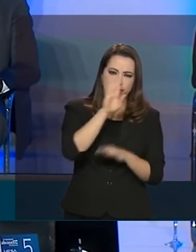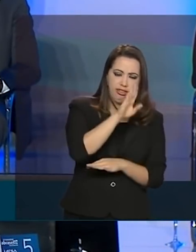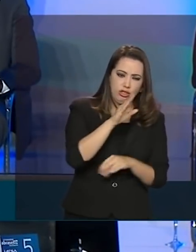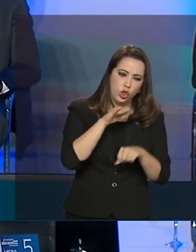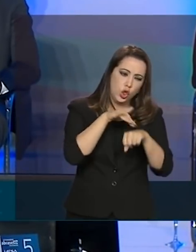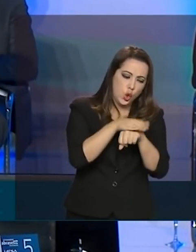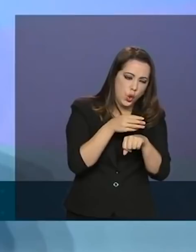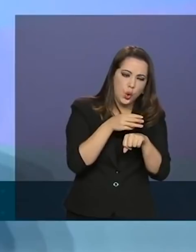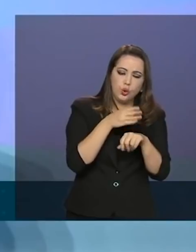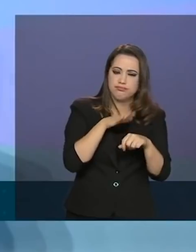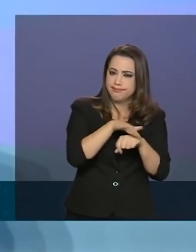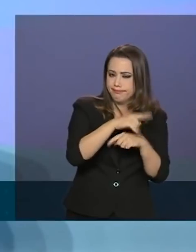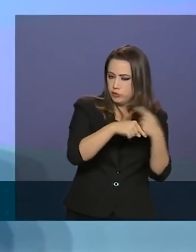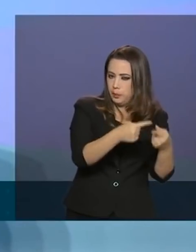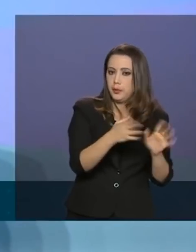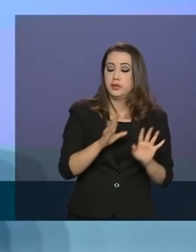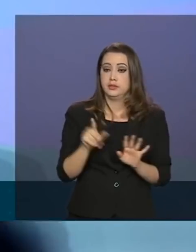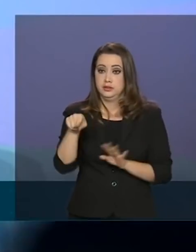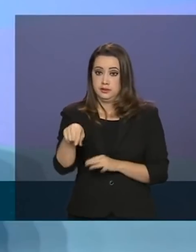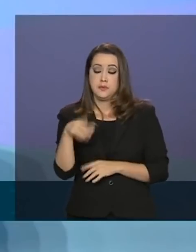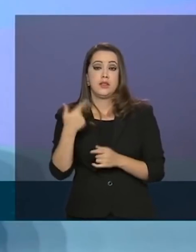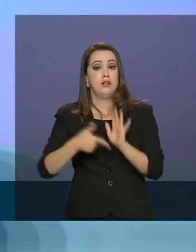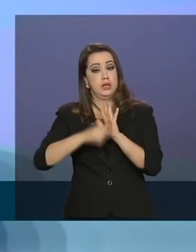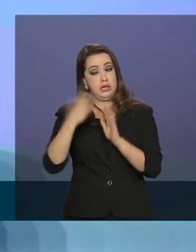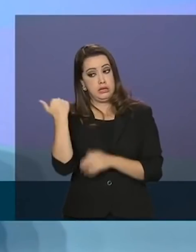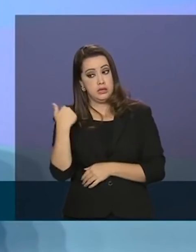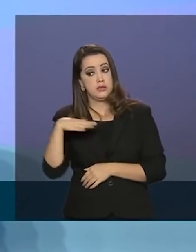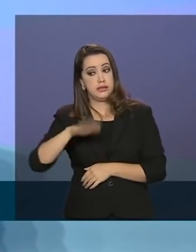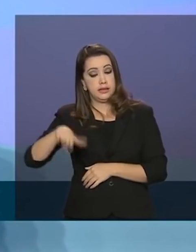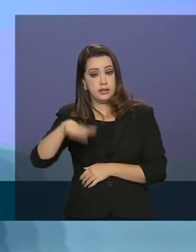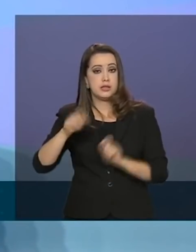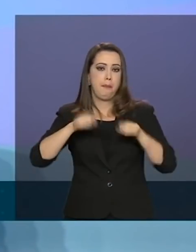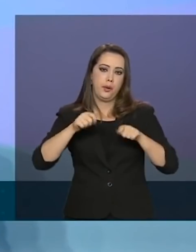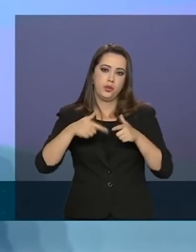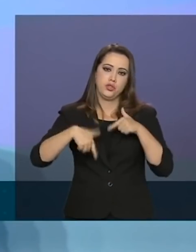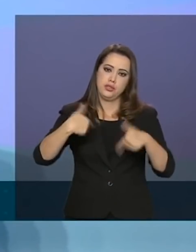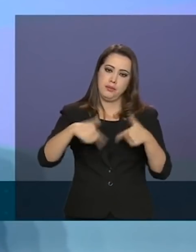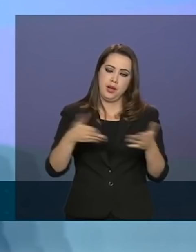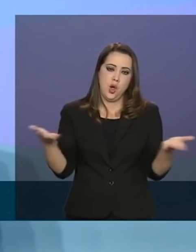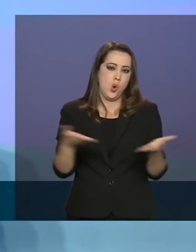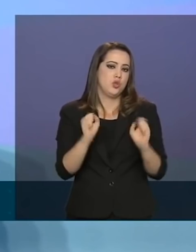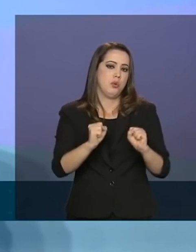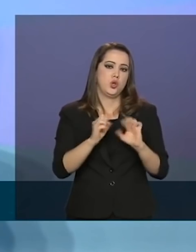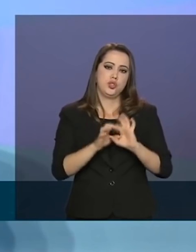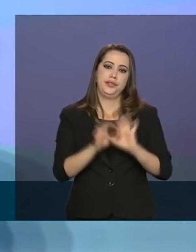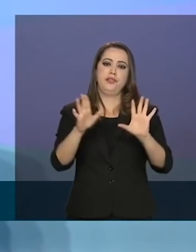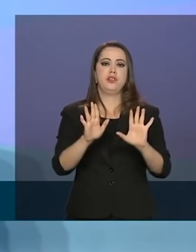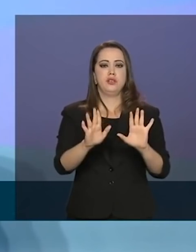me botou lá. E bons tempos, onde o menor podia trabalhar. Hoje ele pode fazer tudo, menos trabalhar.